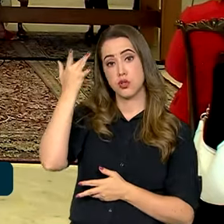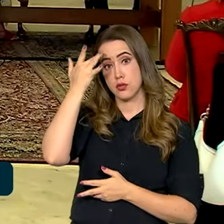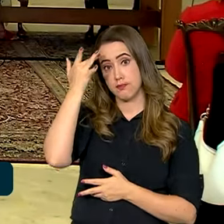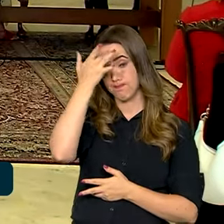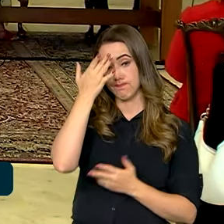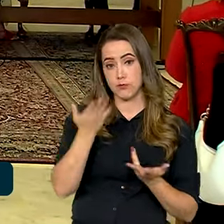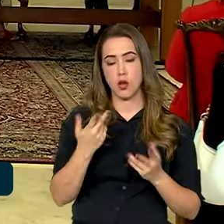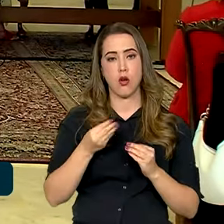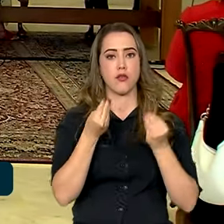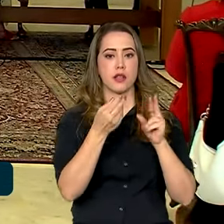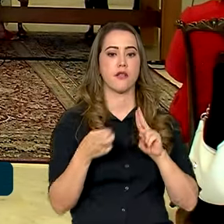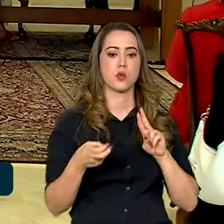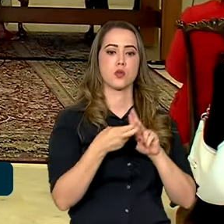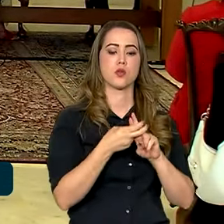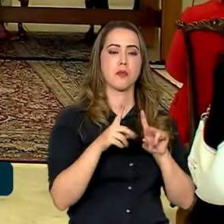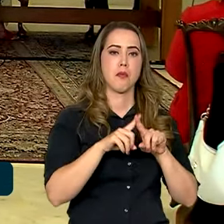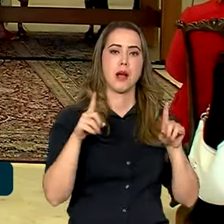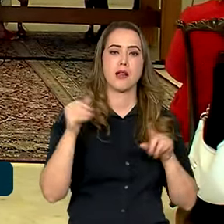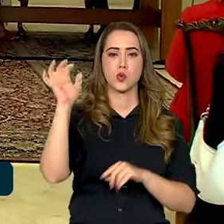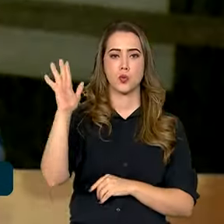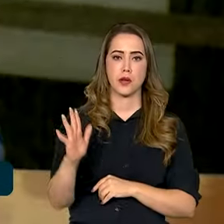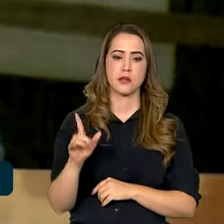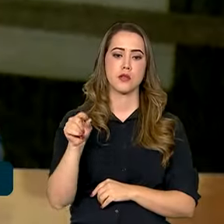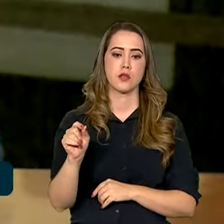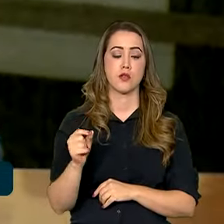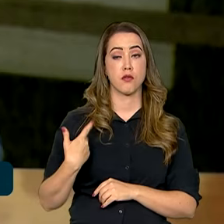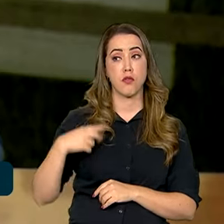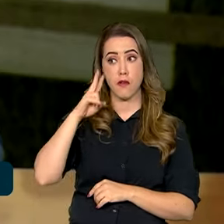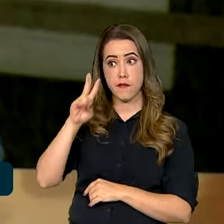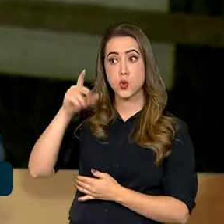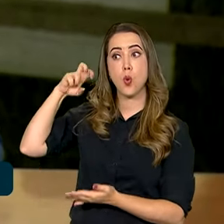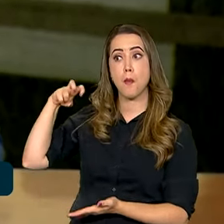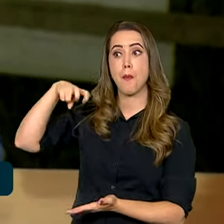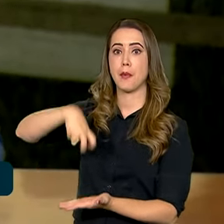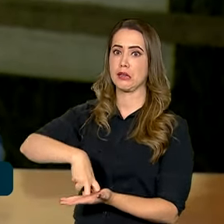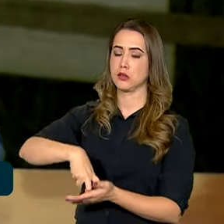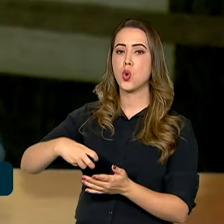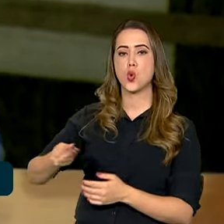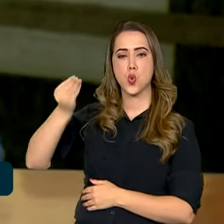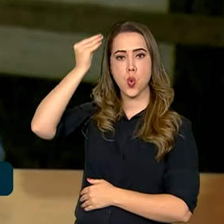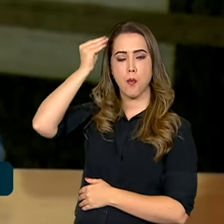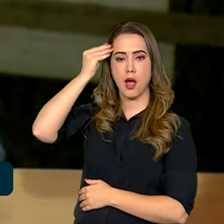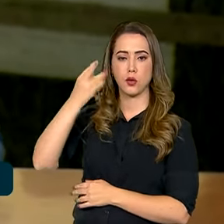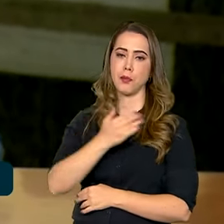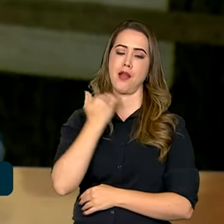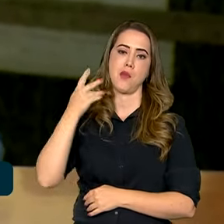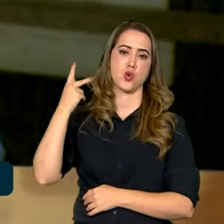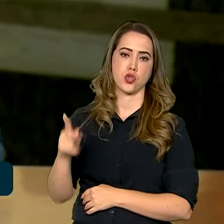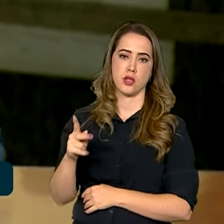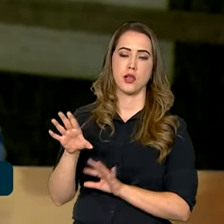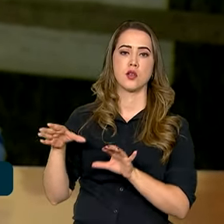o Sistema Único de Saúde. O Estado brasileiro foi considerado culpado pela morte de Damião na Corte